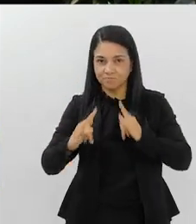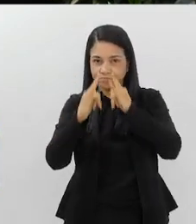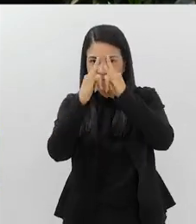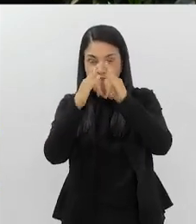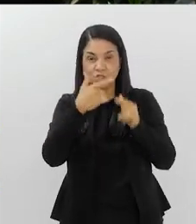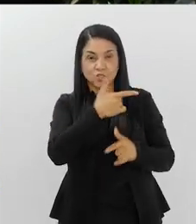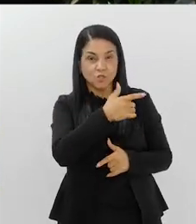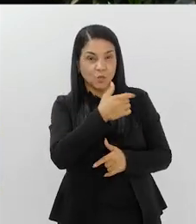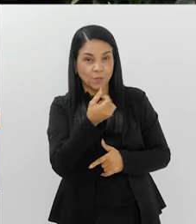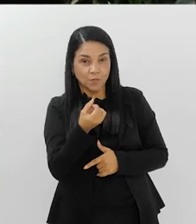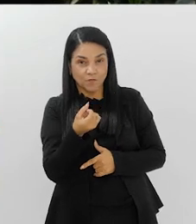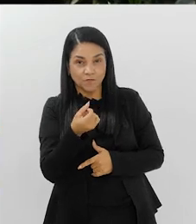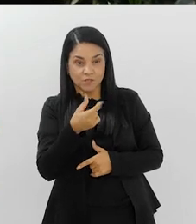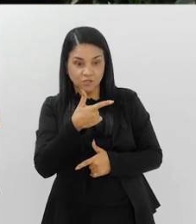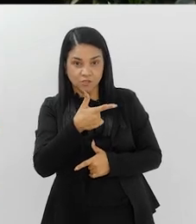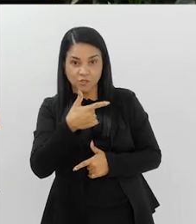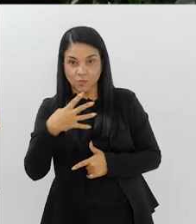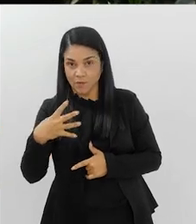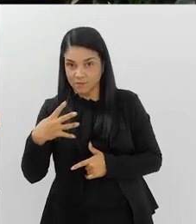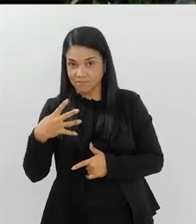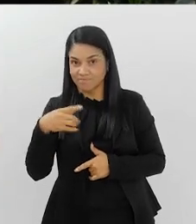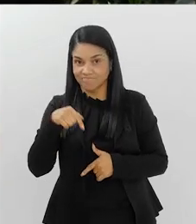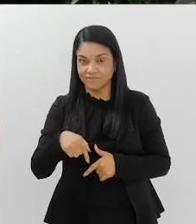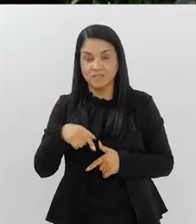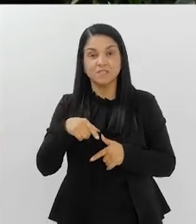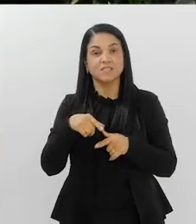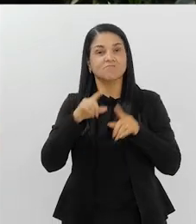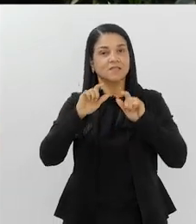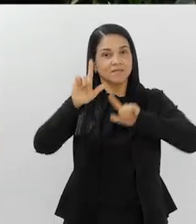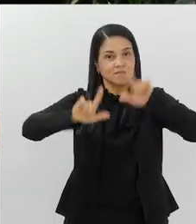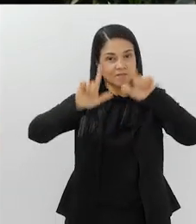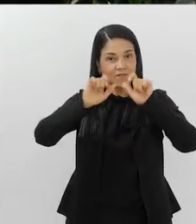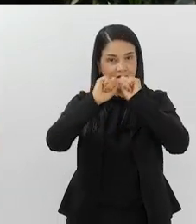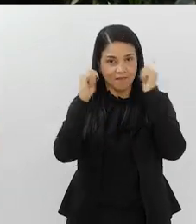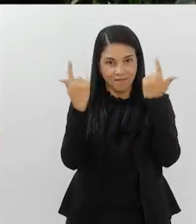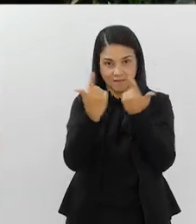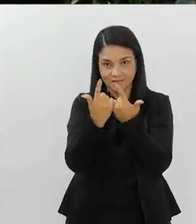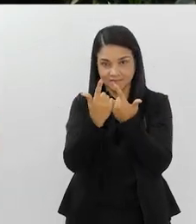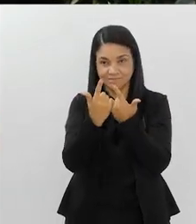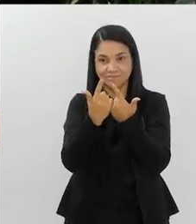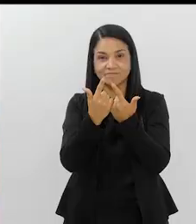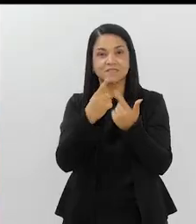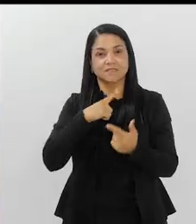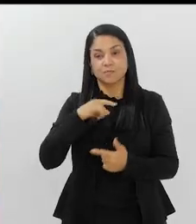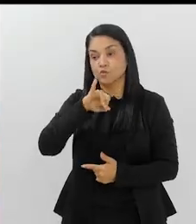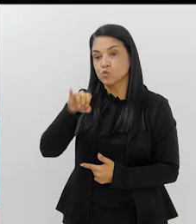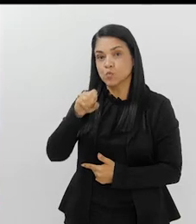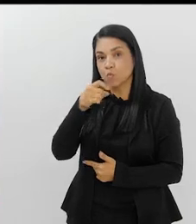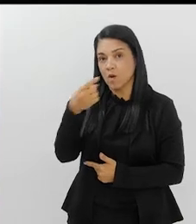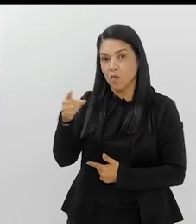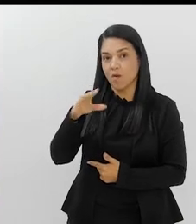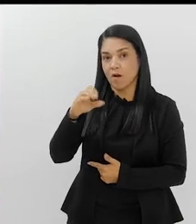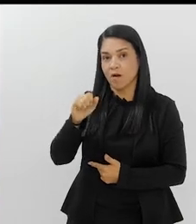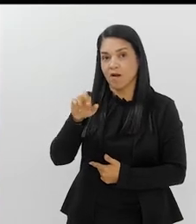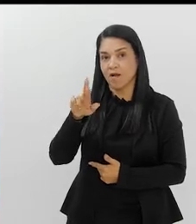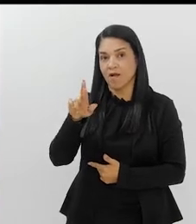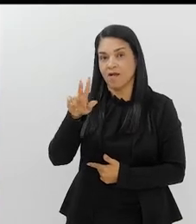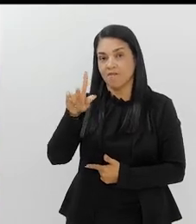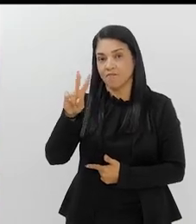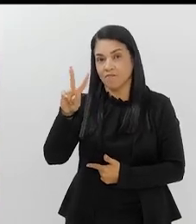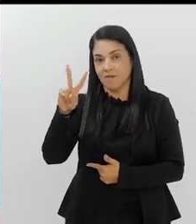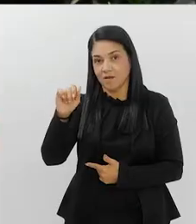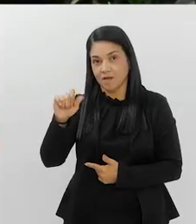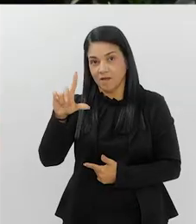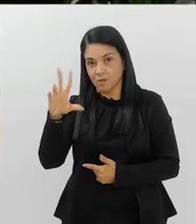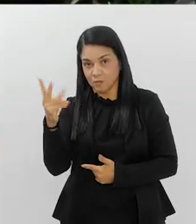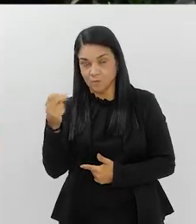2024. Aqui nos estúdios da TV Alerje, temos João Carvalho, que foi o primeiro